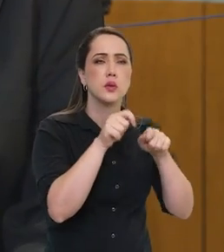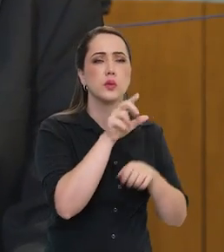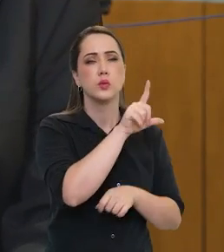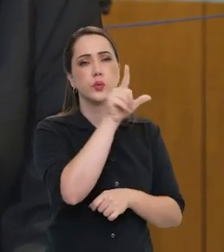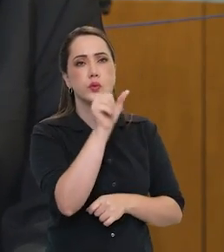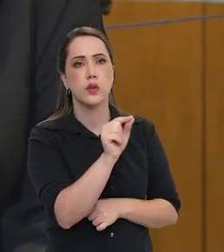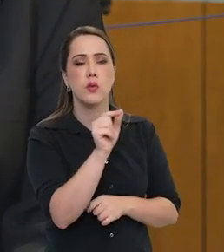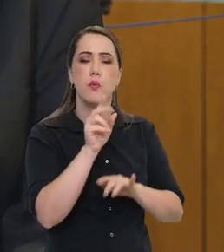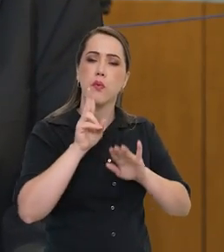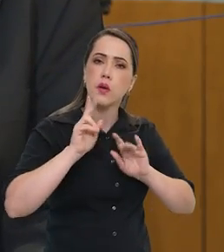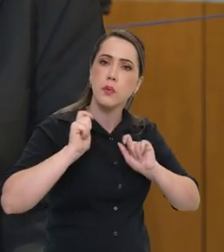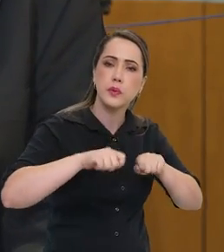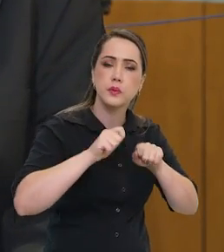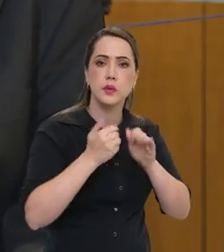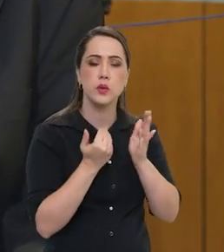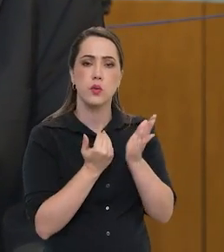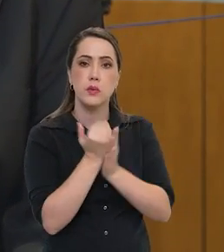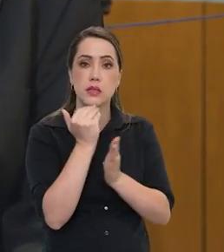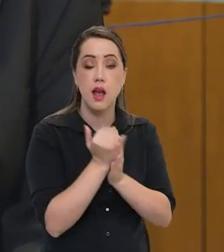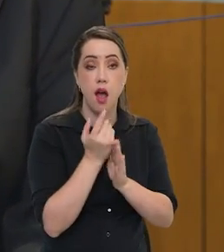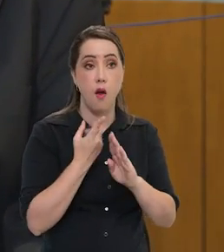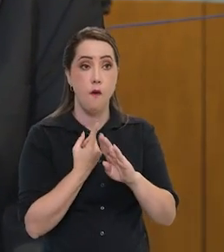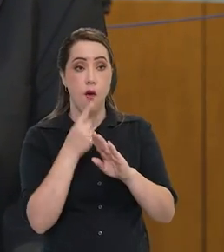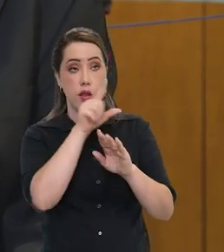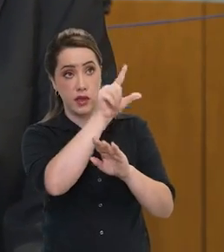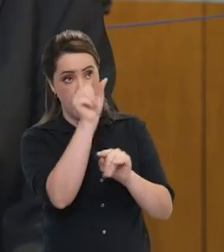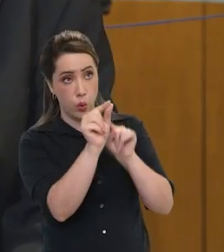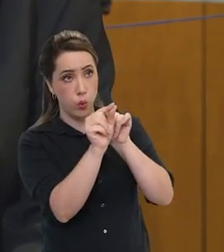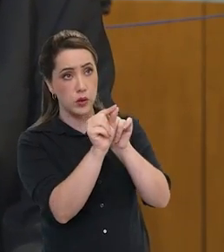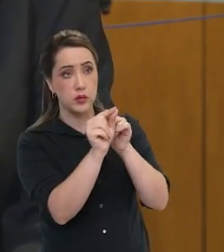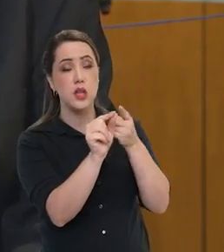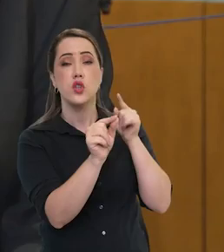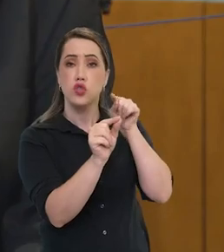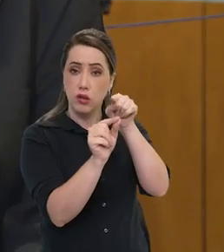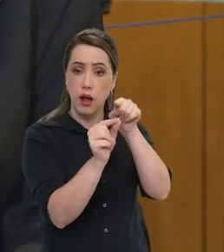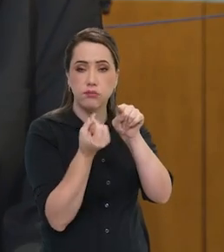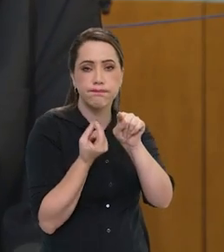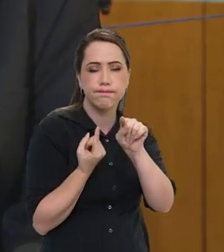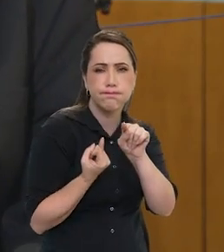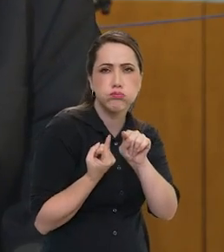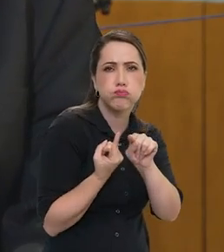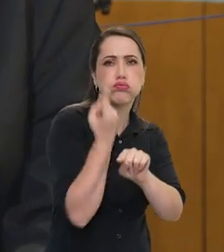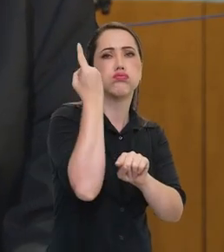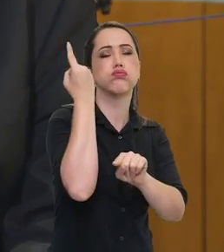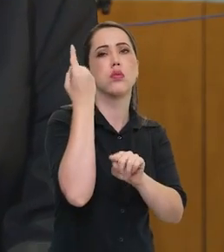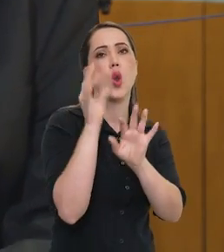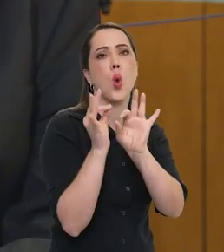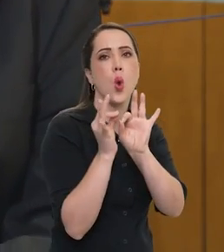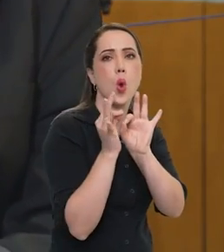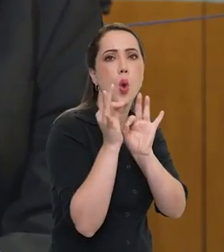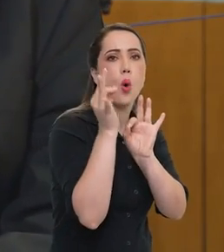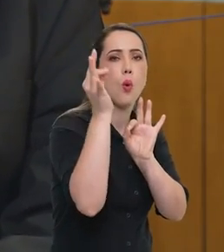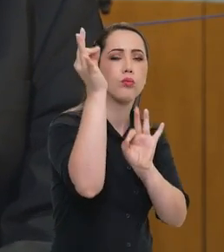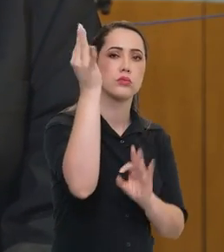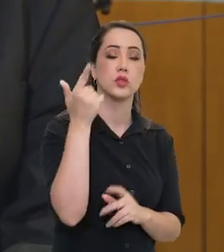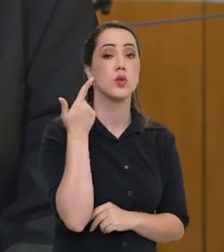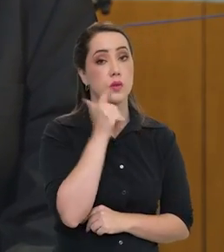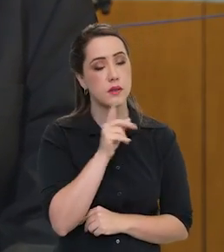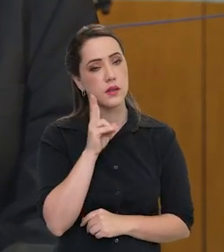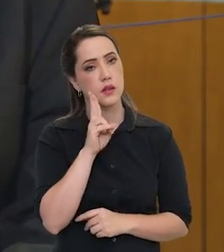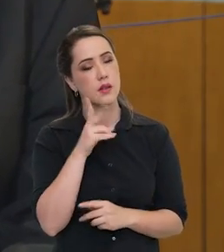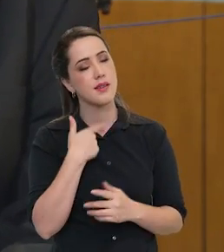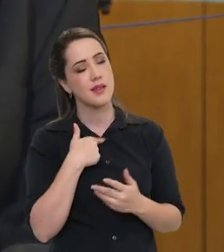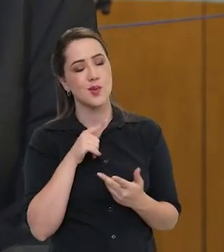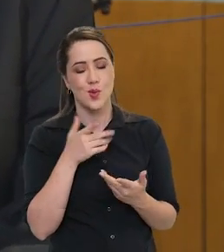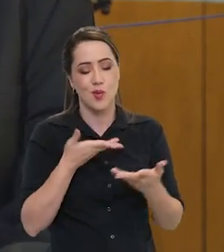como uma plataforma inicial para voos mais longínquos. Tudo isso tem a ver com o